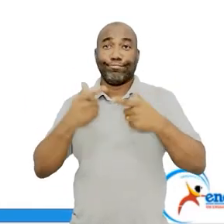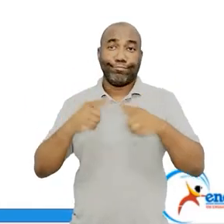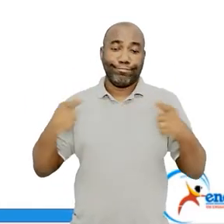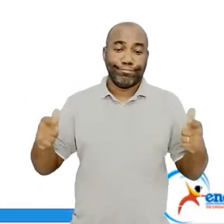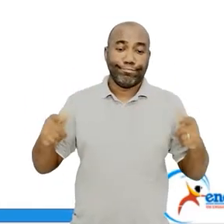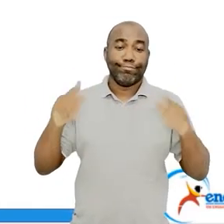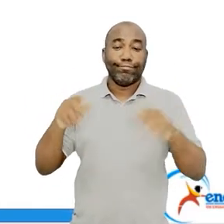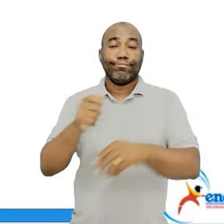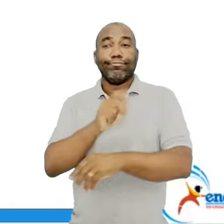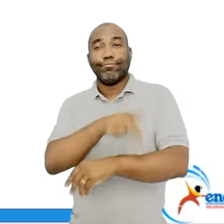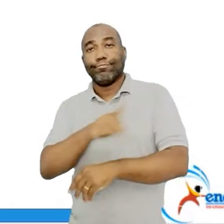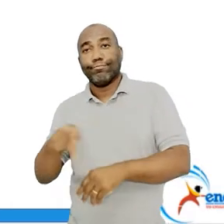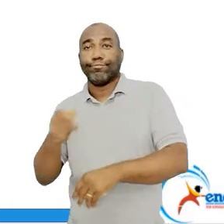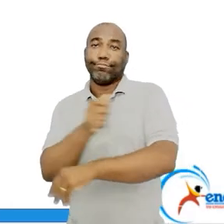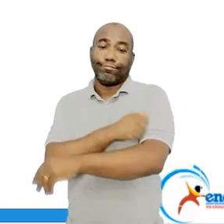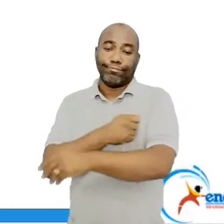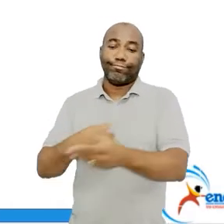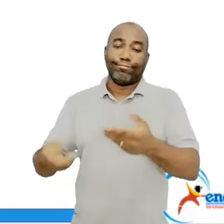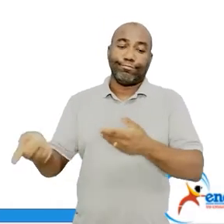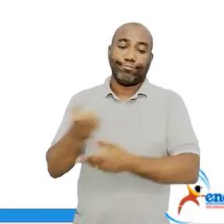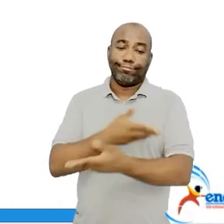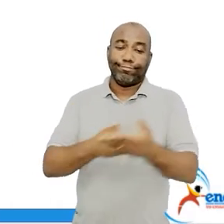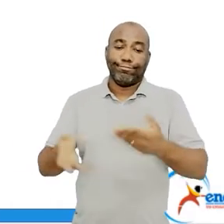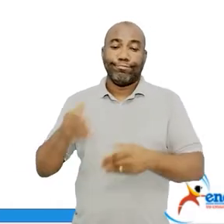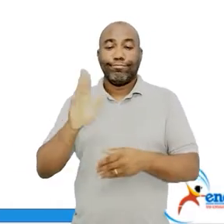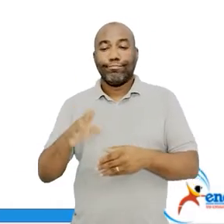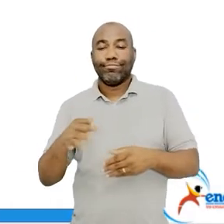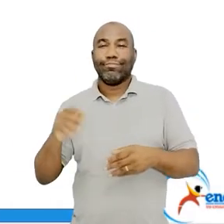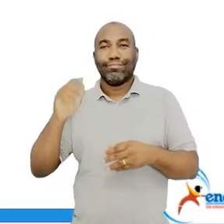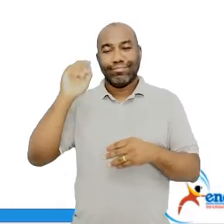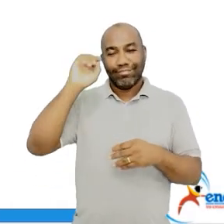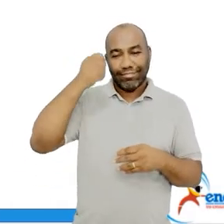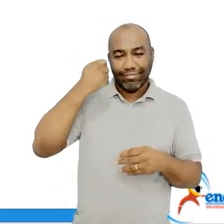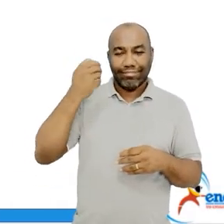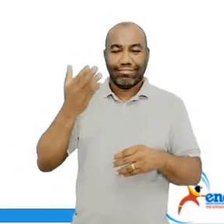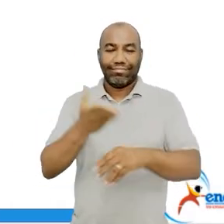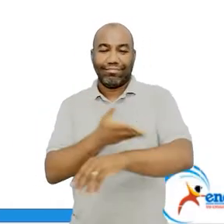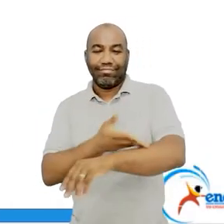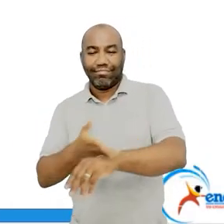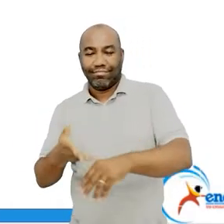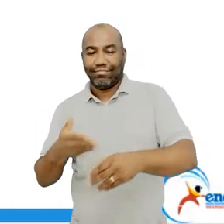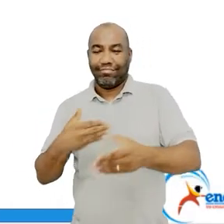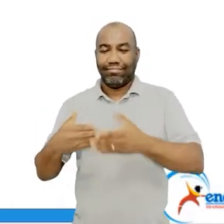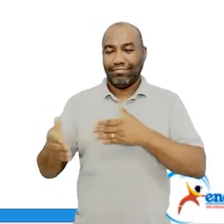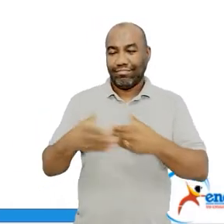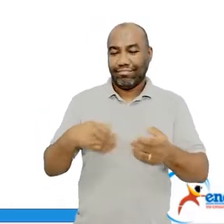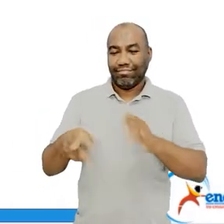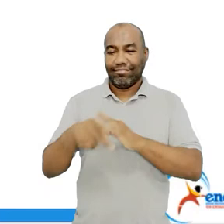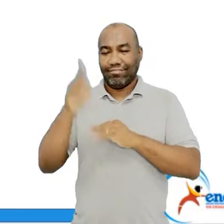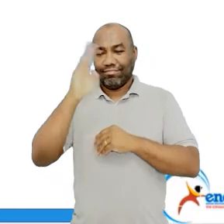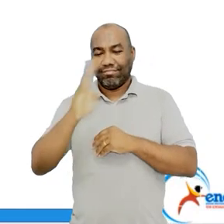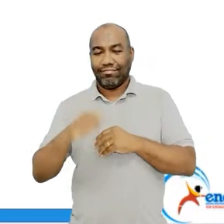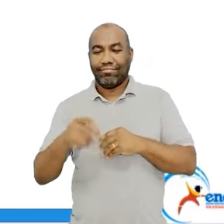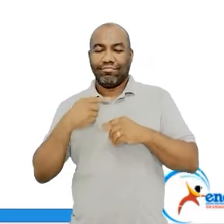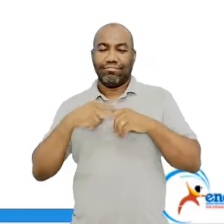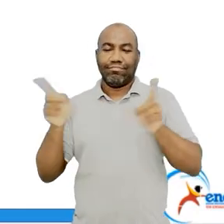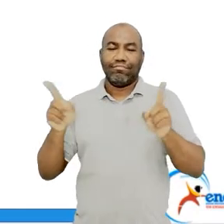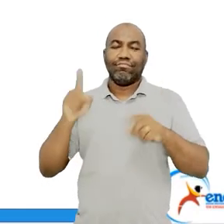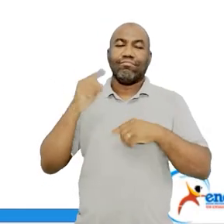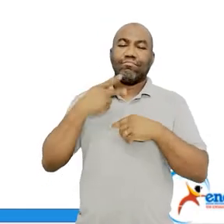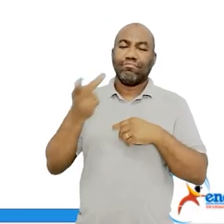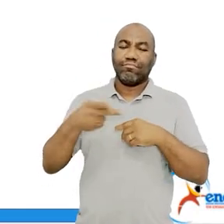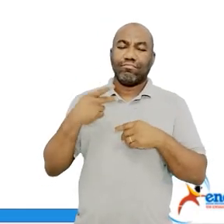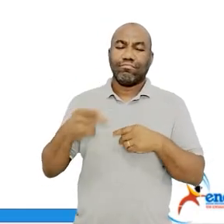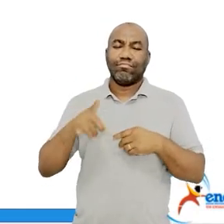aluno. E do mulato sabido. Mas o bom negro e o bom branco da nação brasileira, dizem todos os